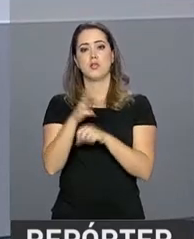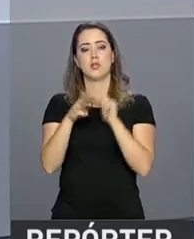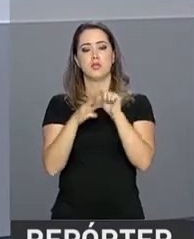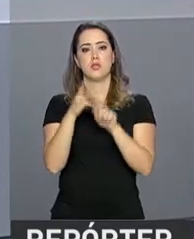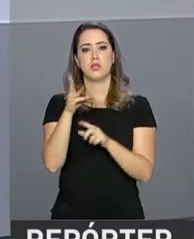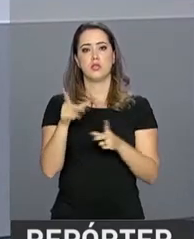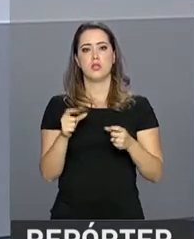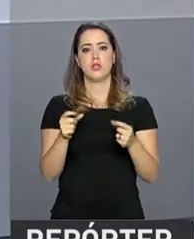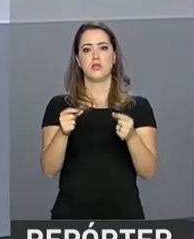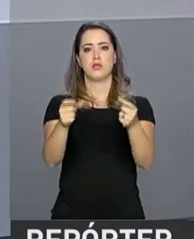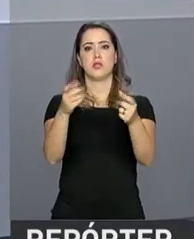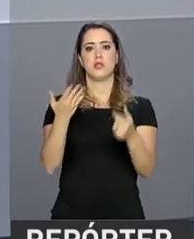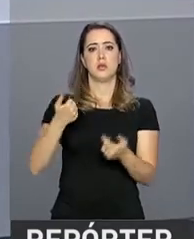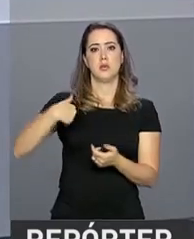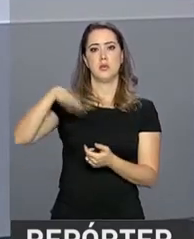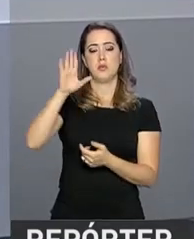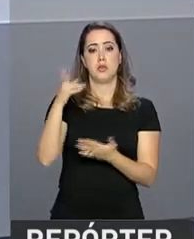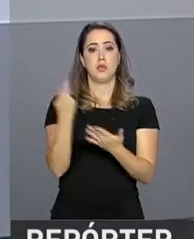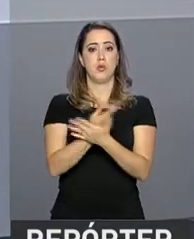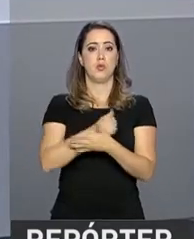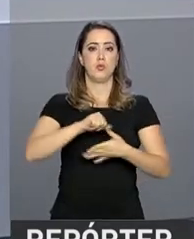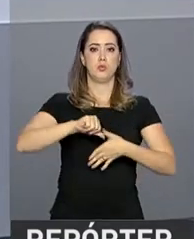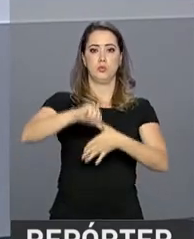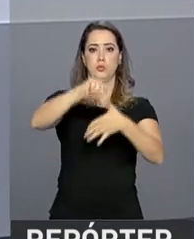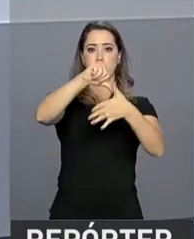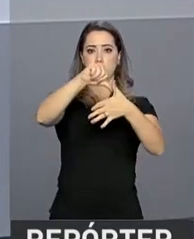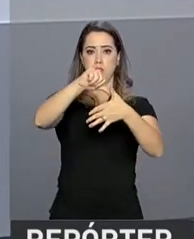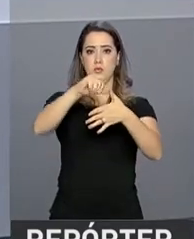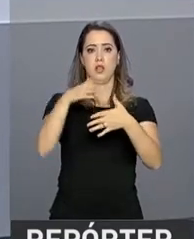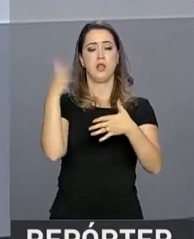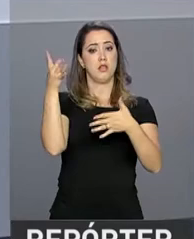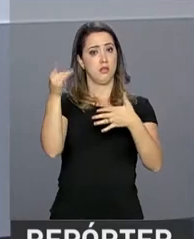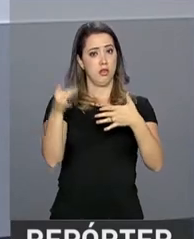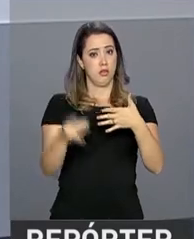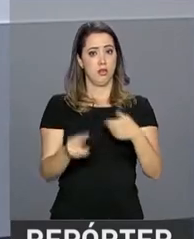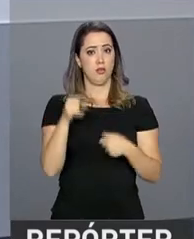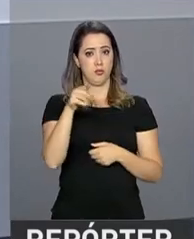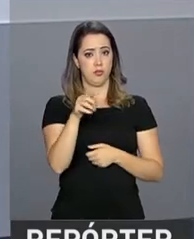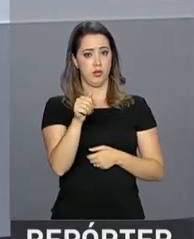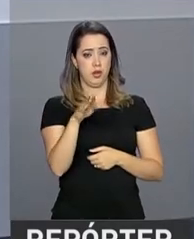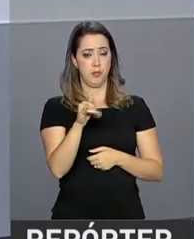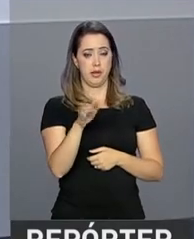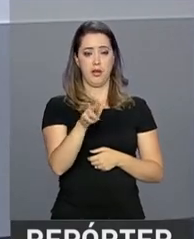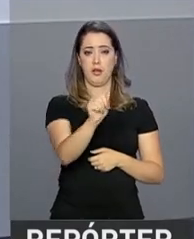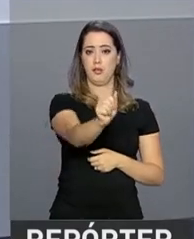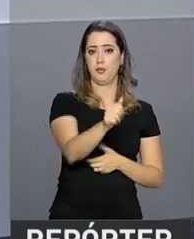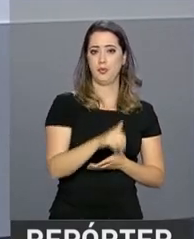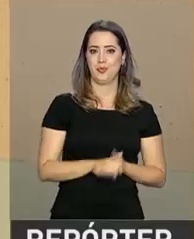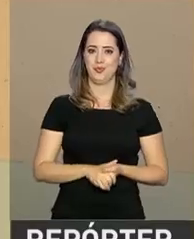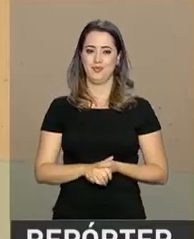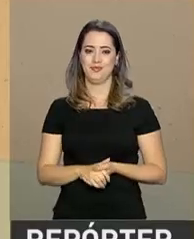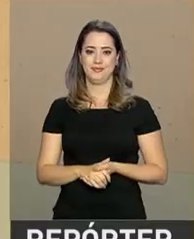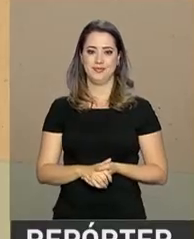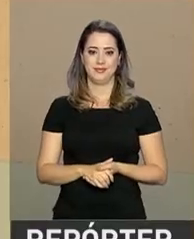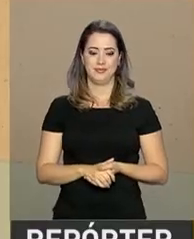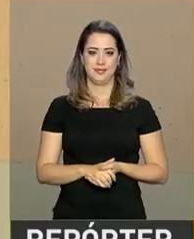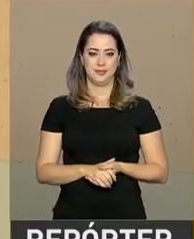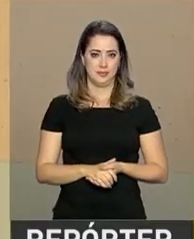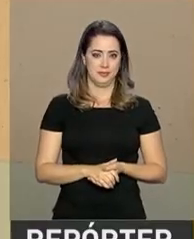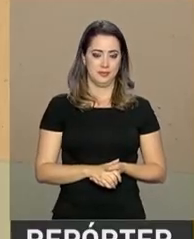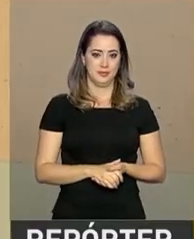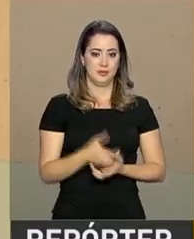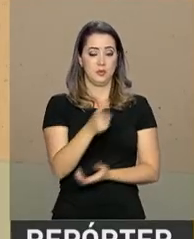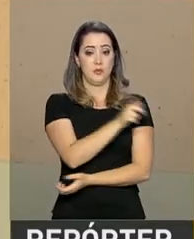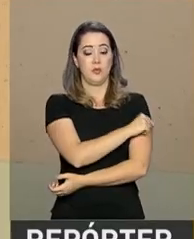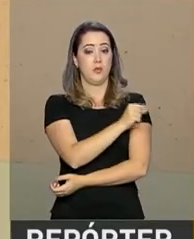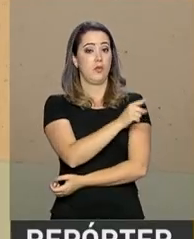vírus que mais circulam no hemisfério sul. Quem conta mais para a gente é a repórter Gabriela Noronha. A